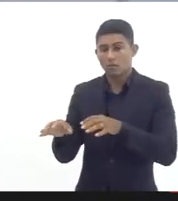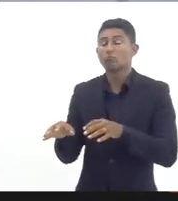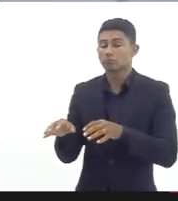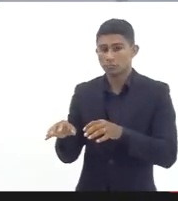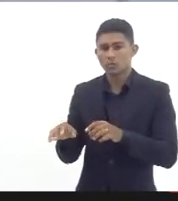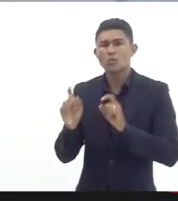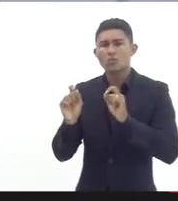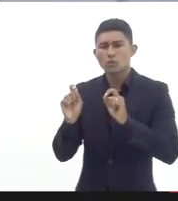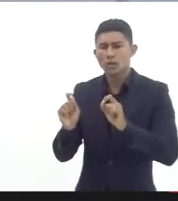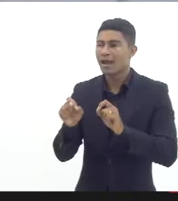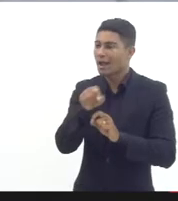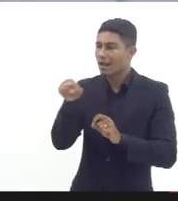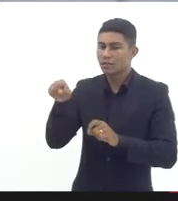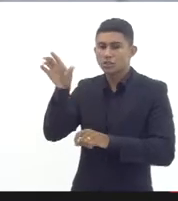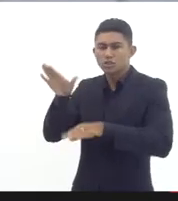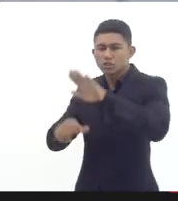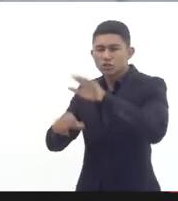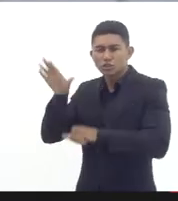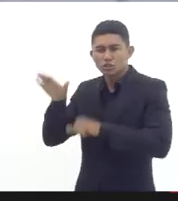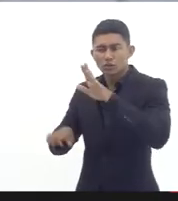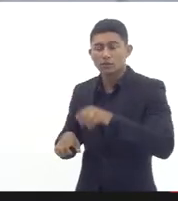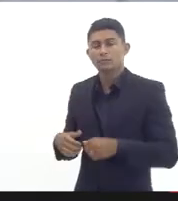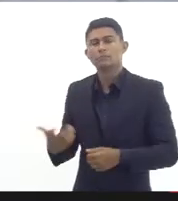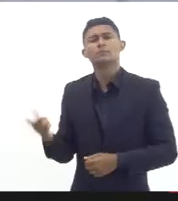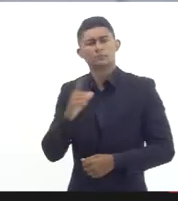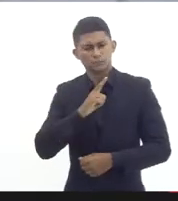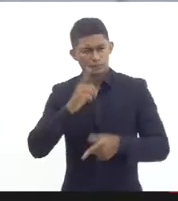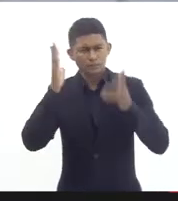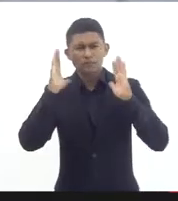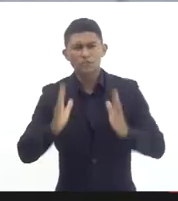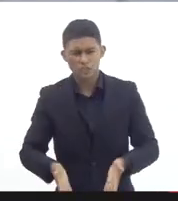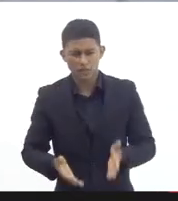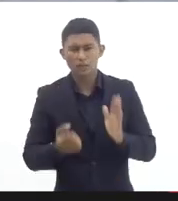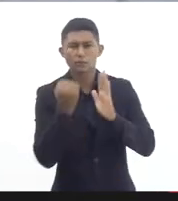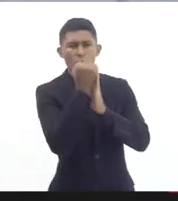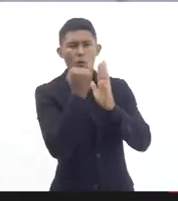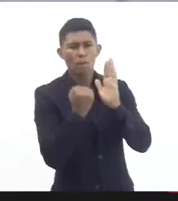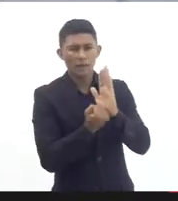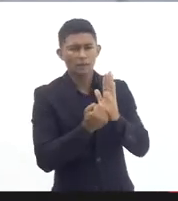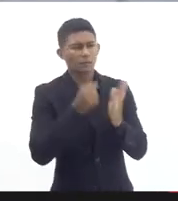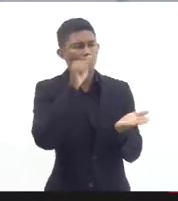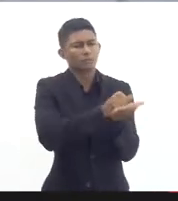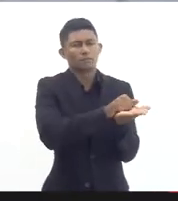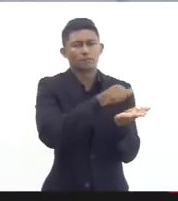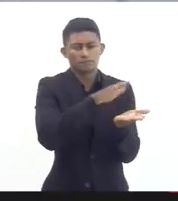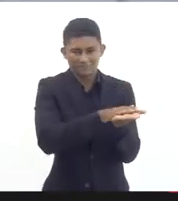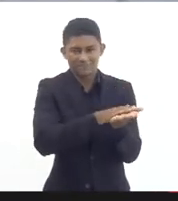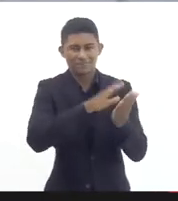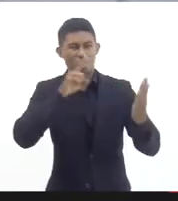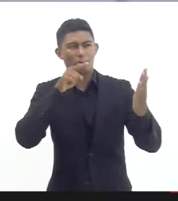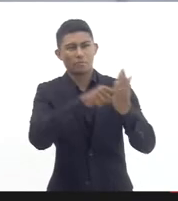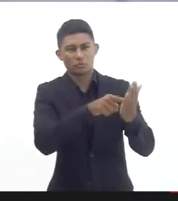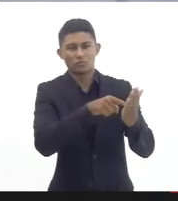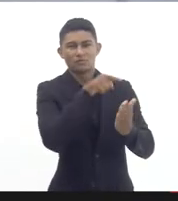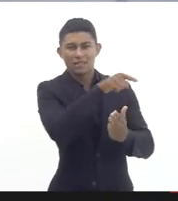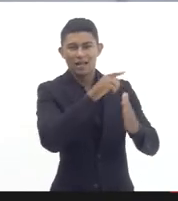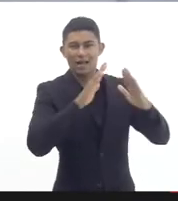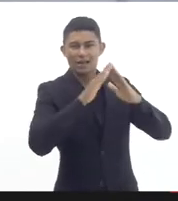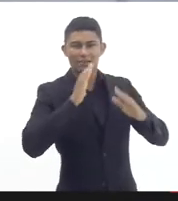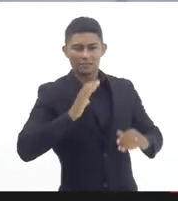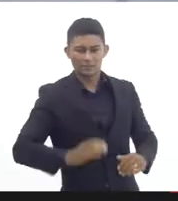lembrando que nós já temos um processo na Casa Civil hoje e é exatamente nesse processo que nós vamos